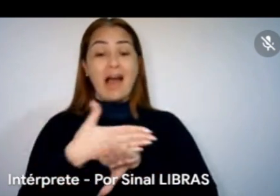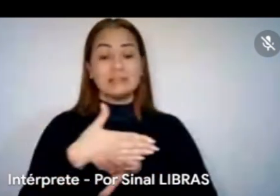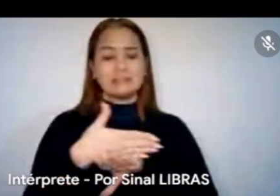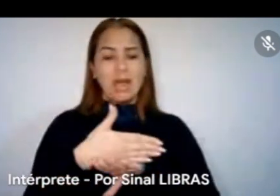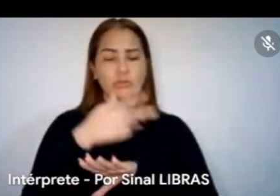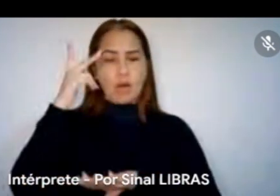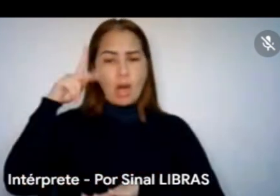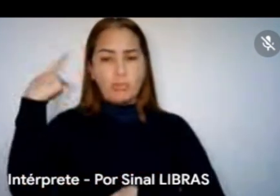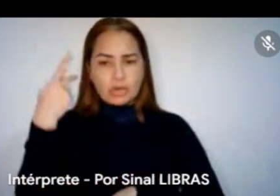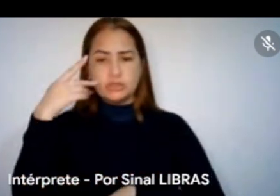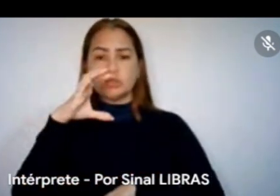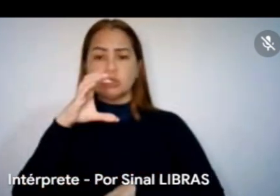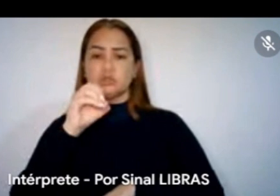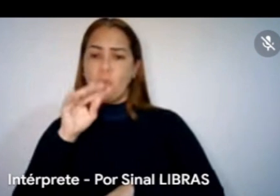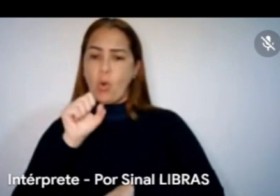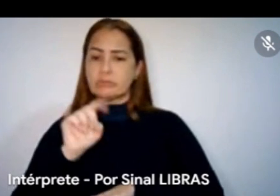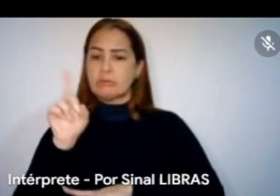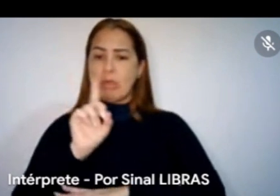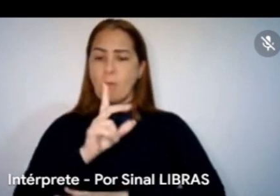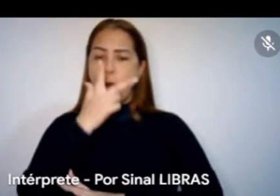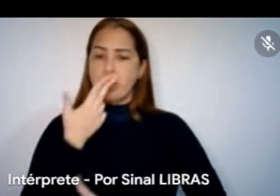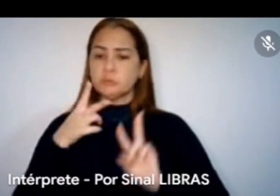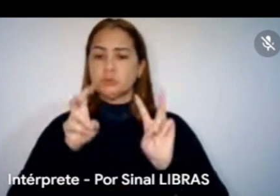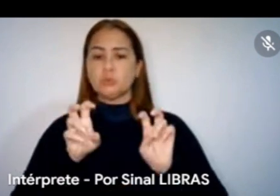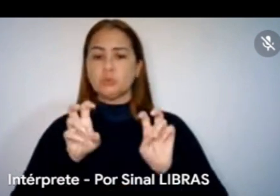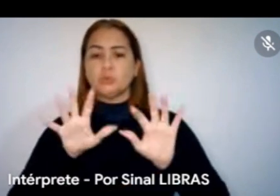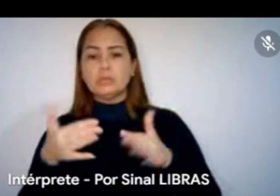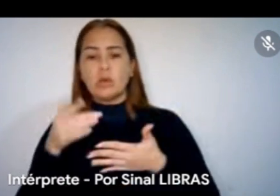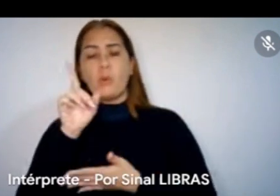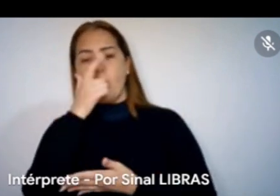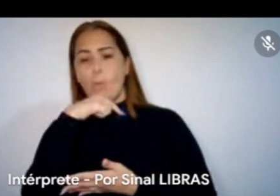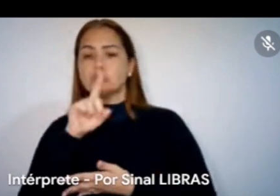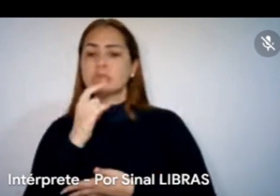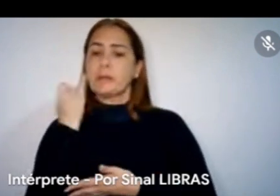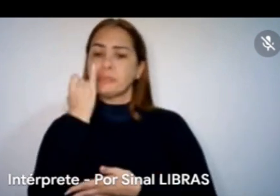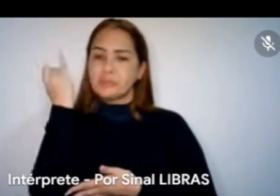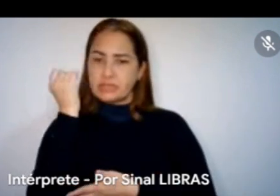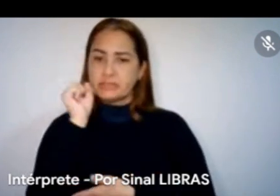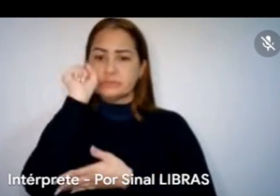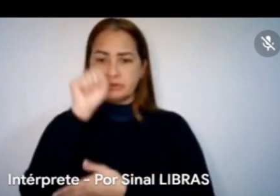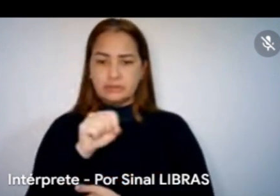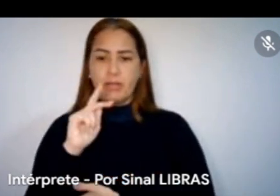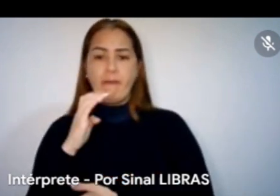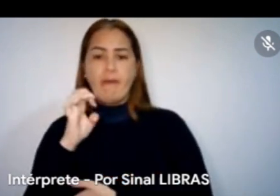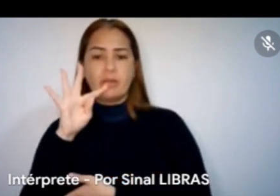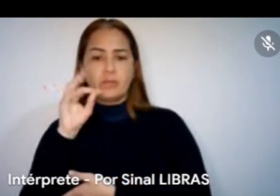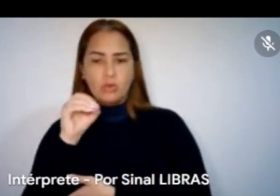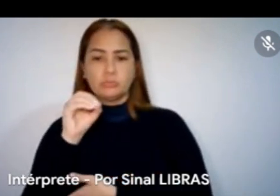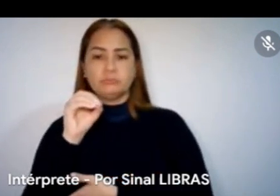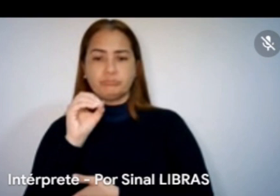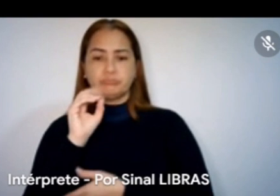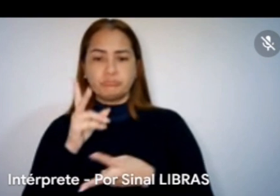é a mesma coisa. Então, acho fundamental a existência dessa banca de hétero identificação para estar corrigindo